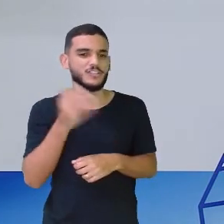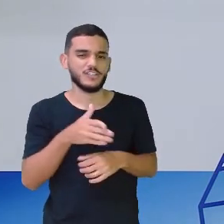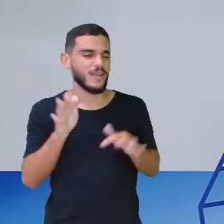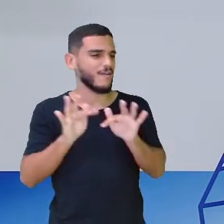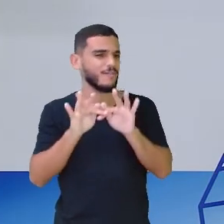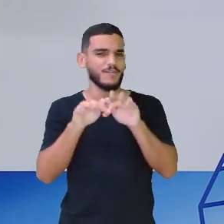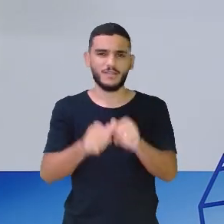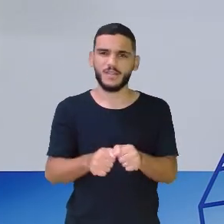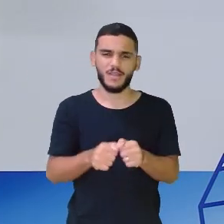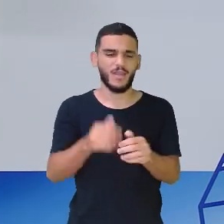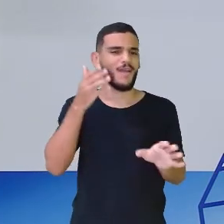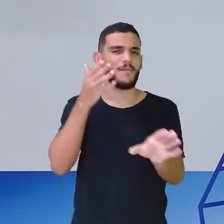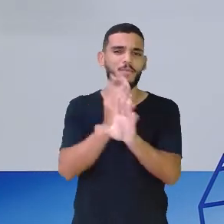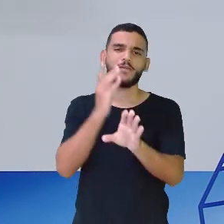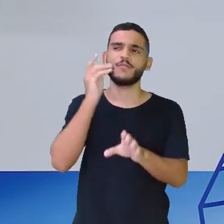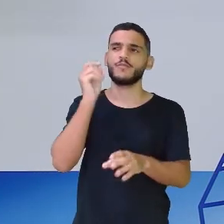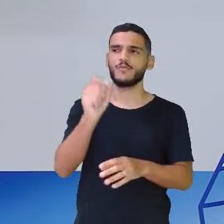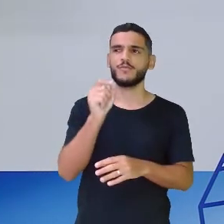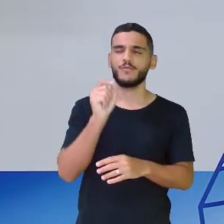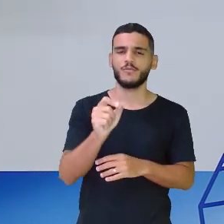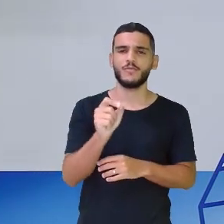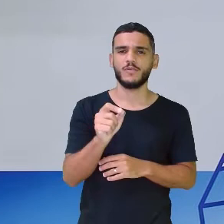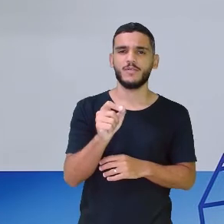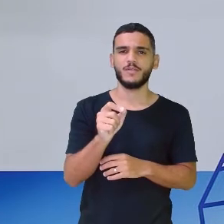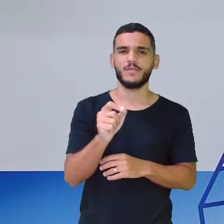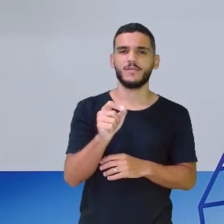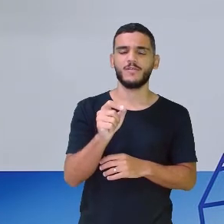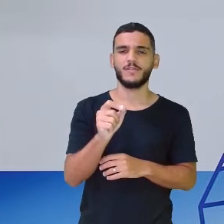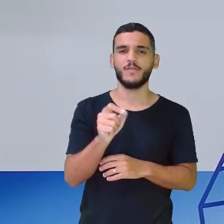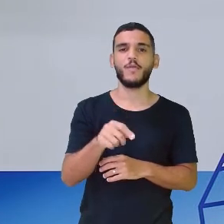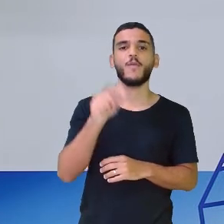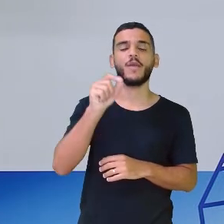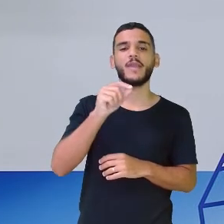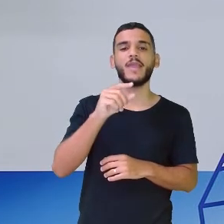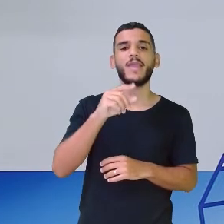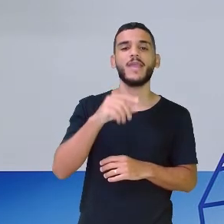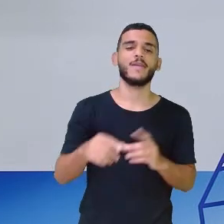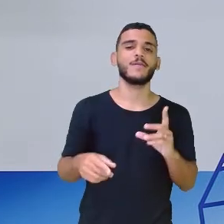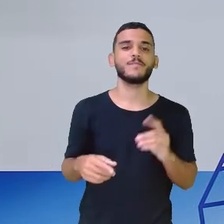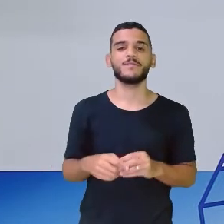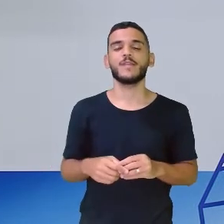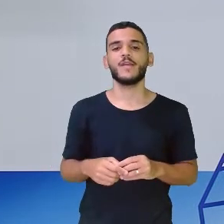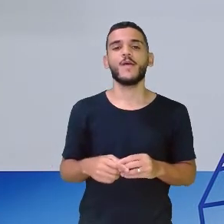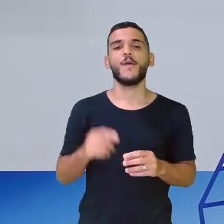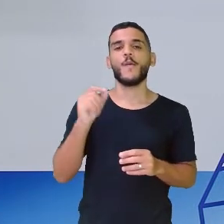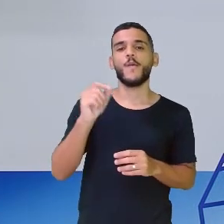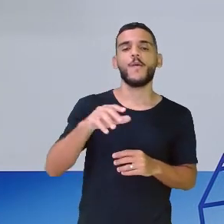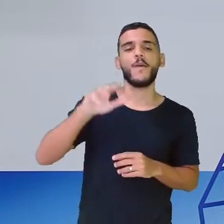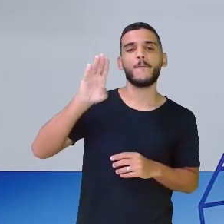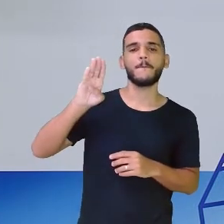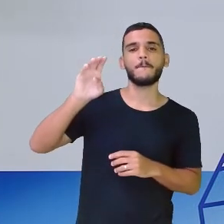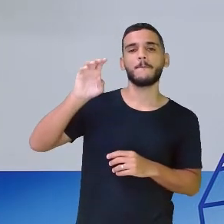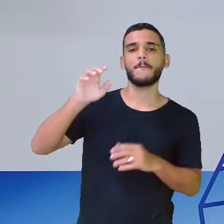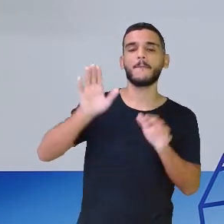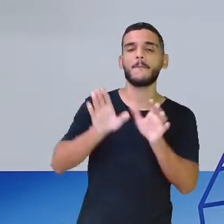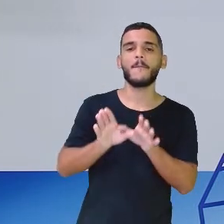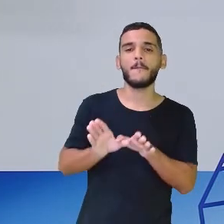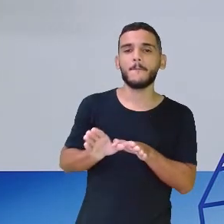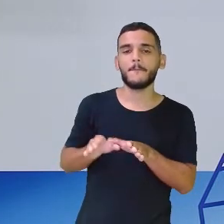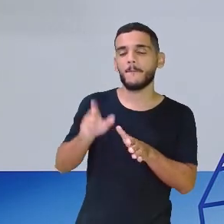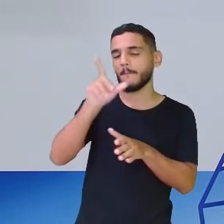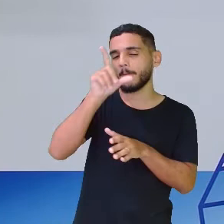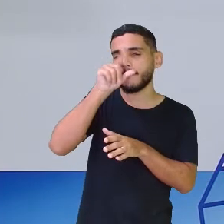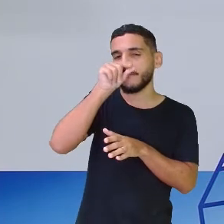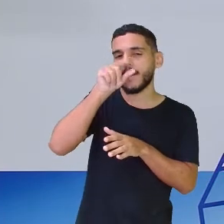para encontrar o Bentivir. É, o Bentivir vai contar tudo